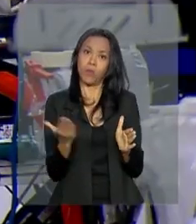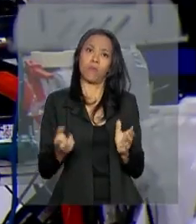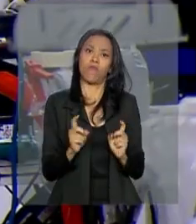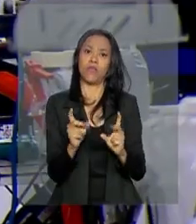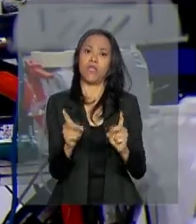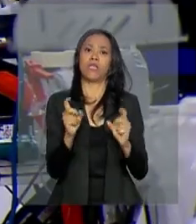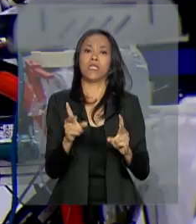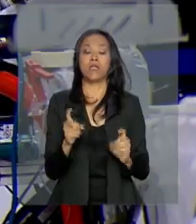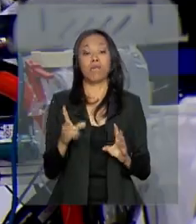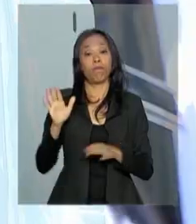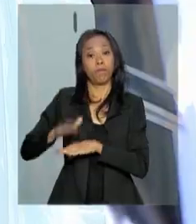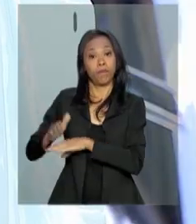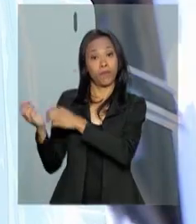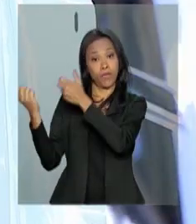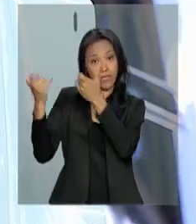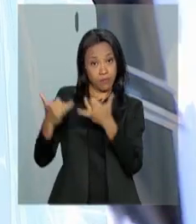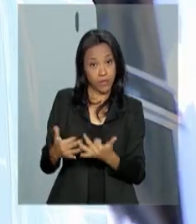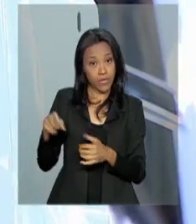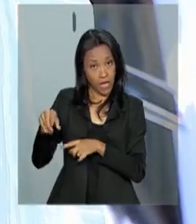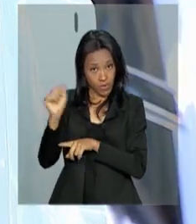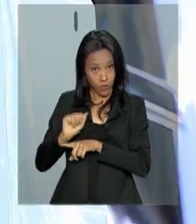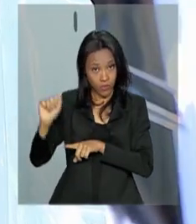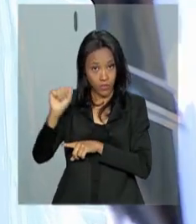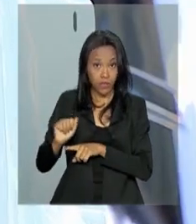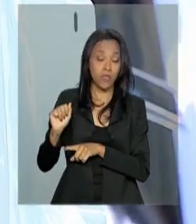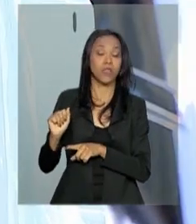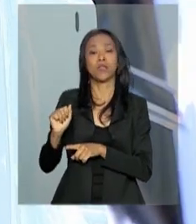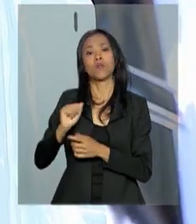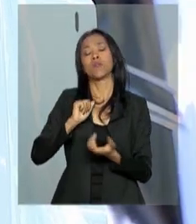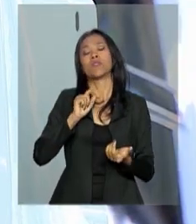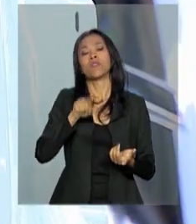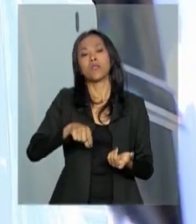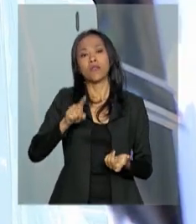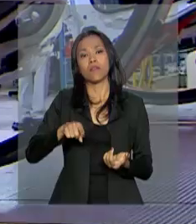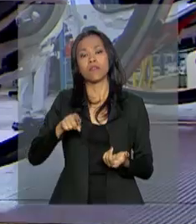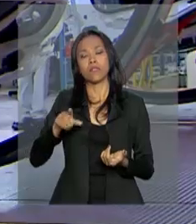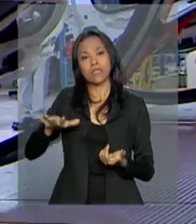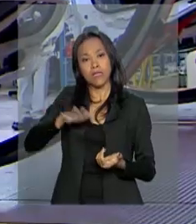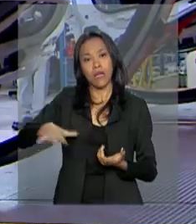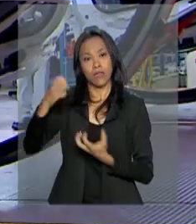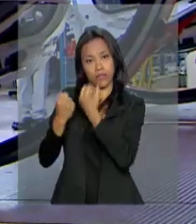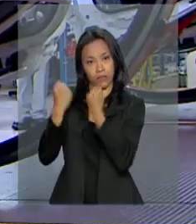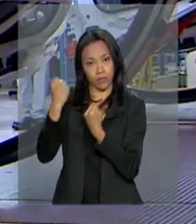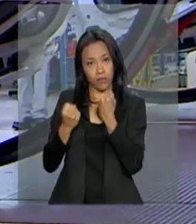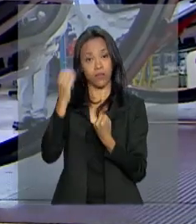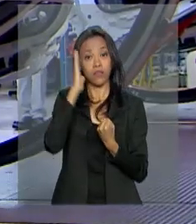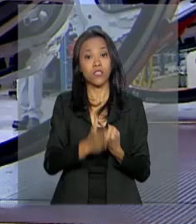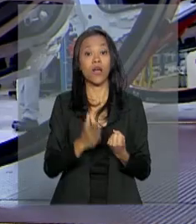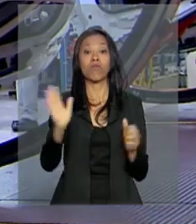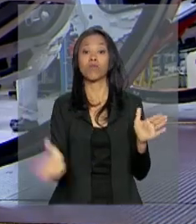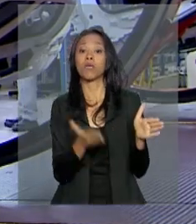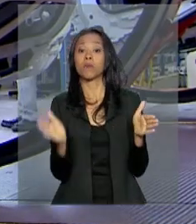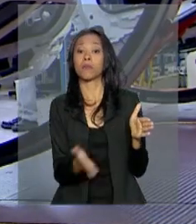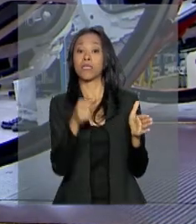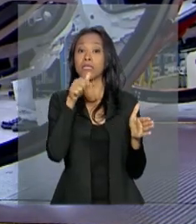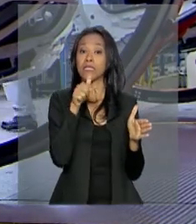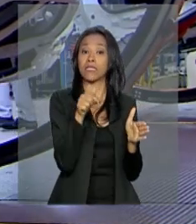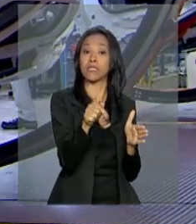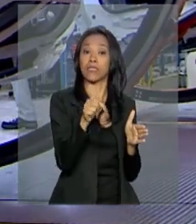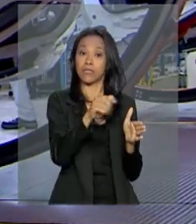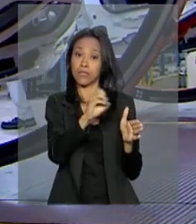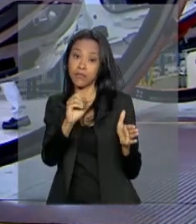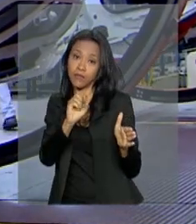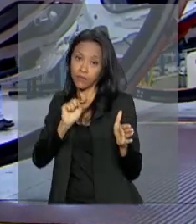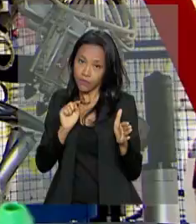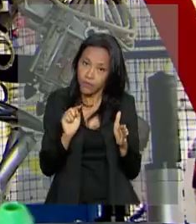Segundo a Anfávia, a Associação Nacional dos Fabricantes de Veículos Automotores, foram produzidos cerca de 700 mil